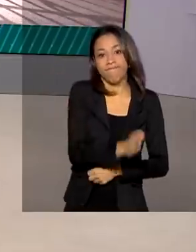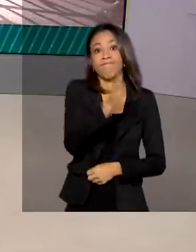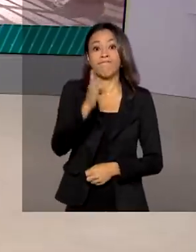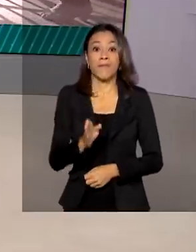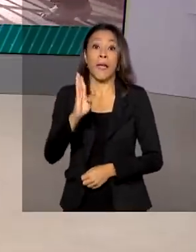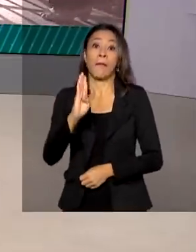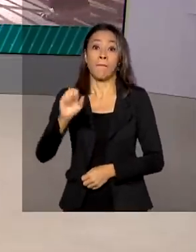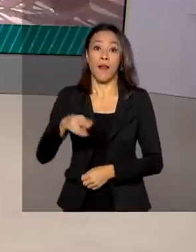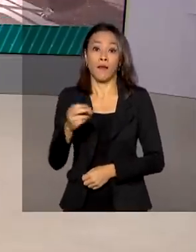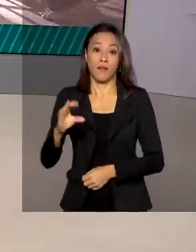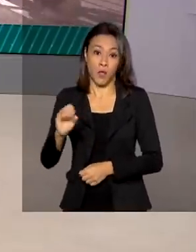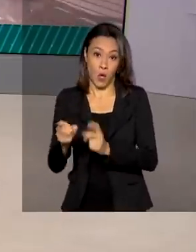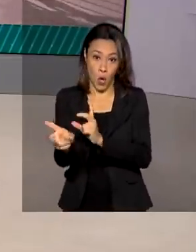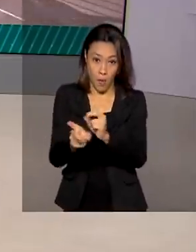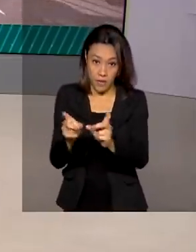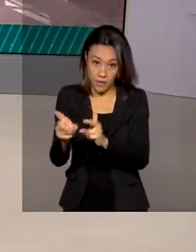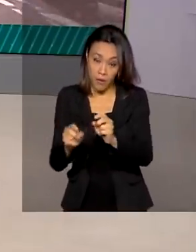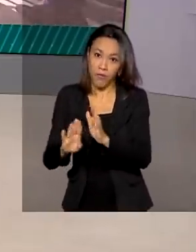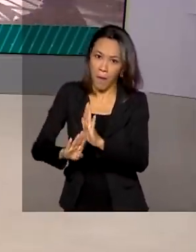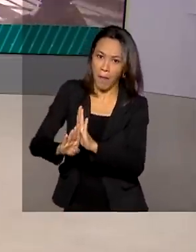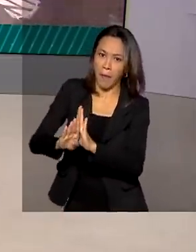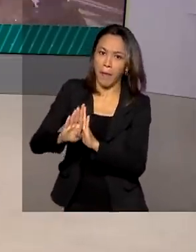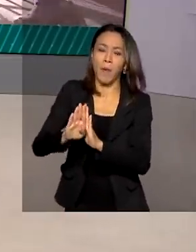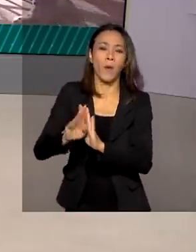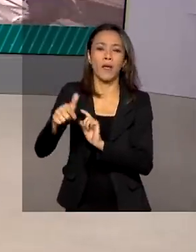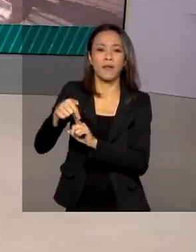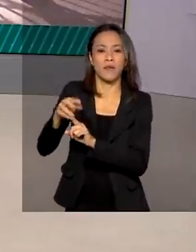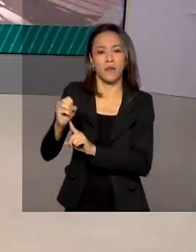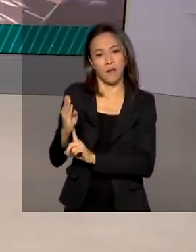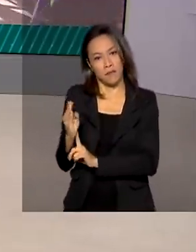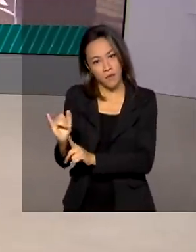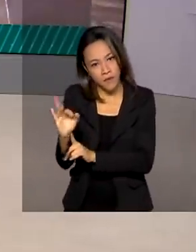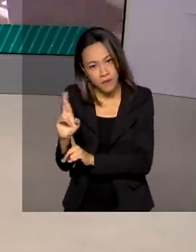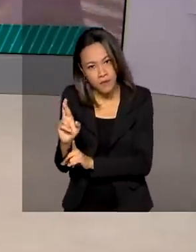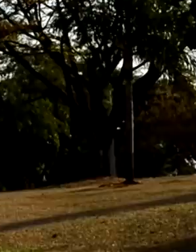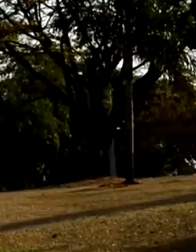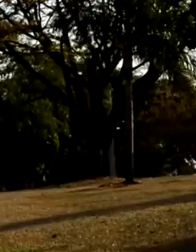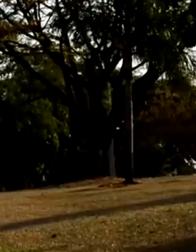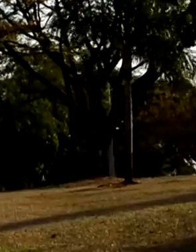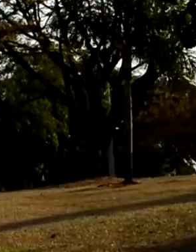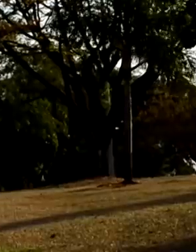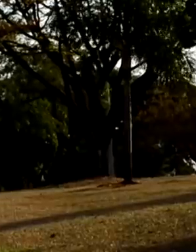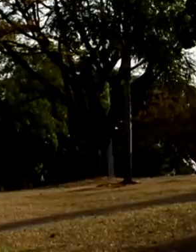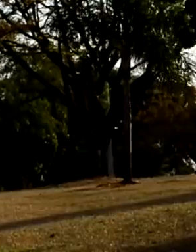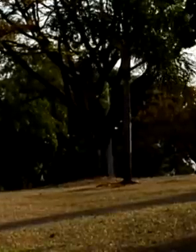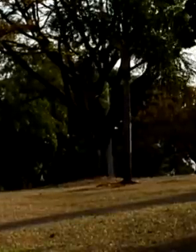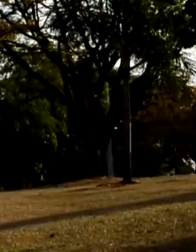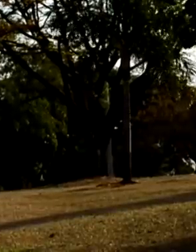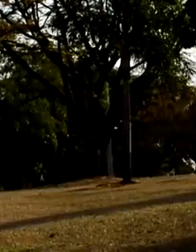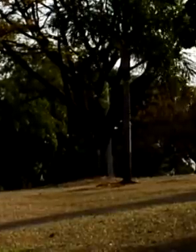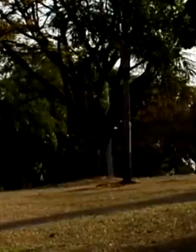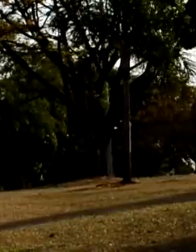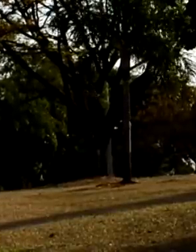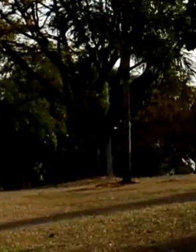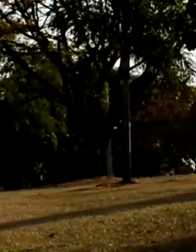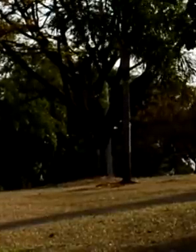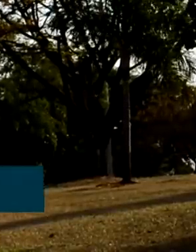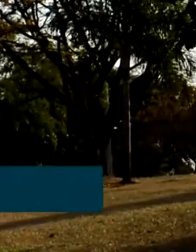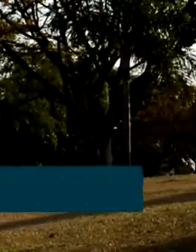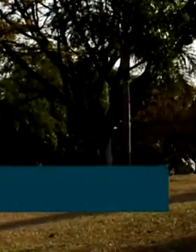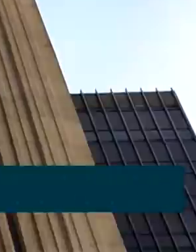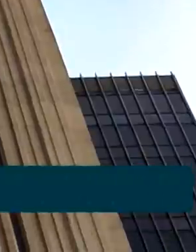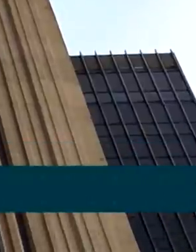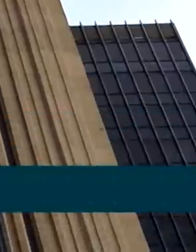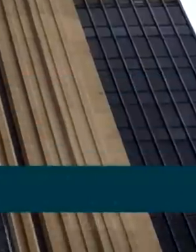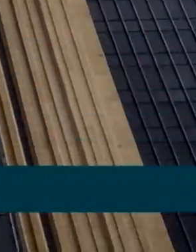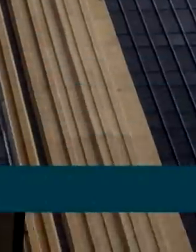comercial também deve ter um superávit de 70 bilhões de dólares. O Banco Central prevê inflação de